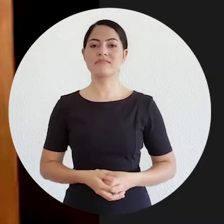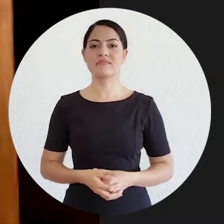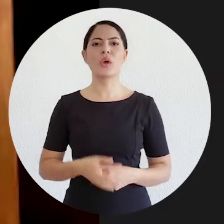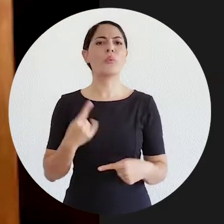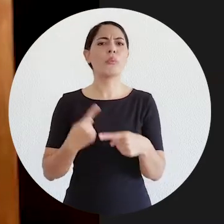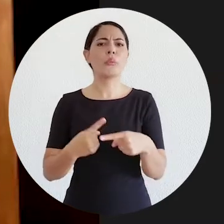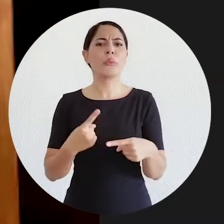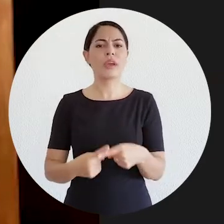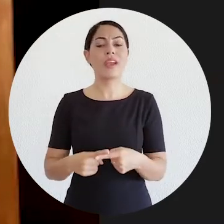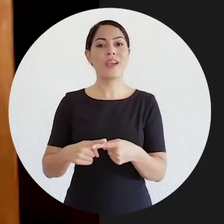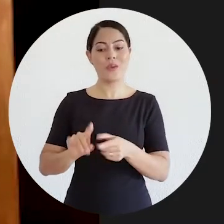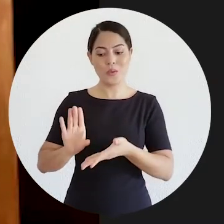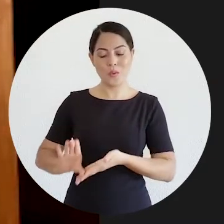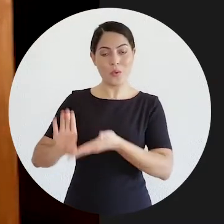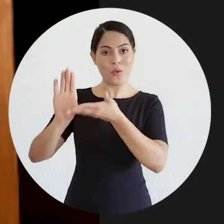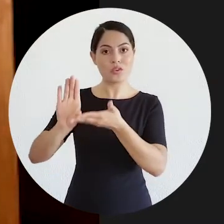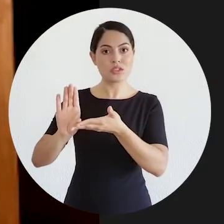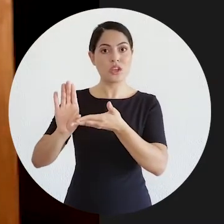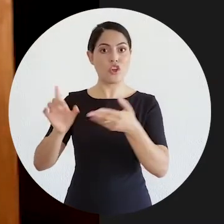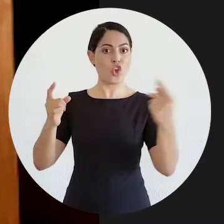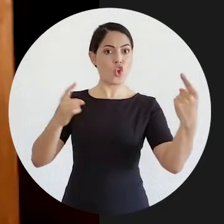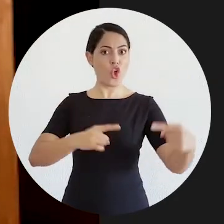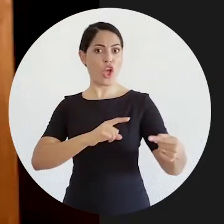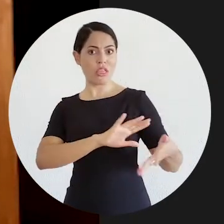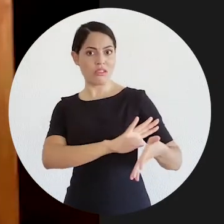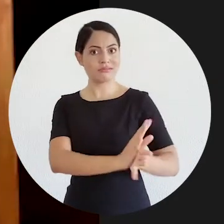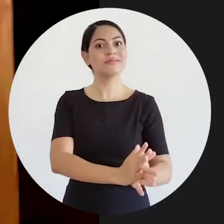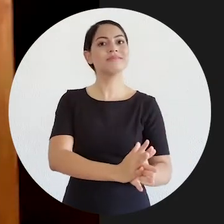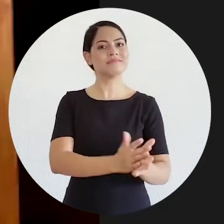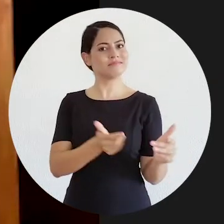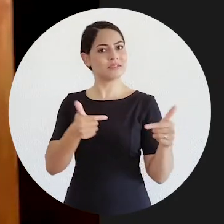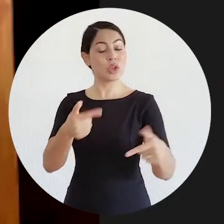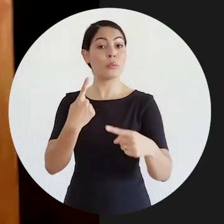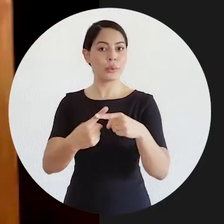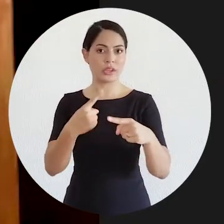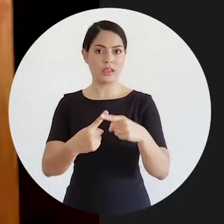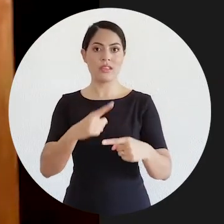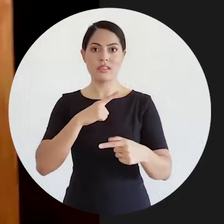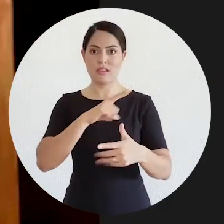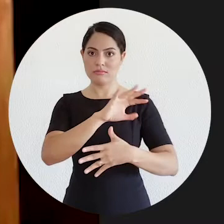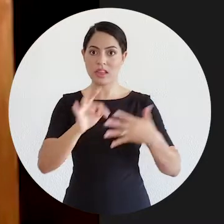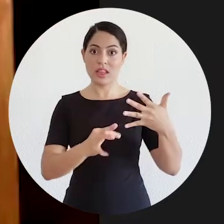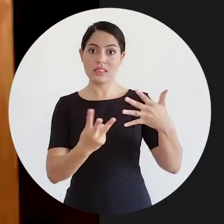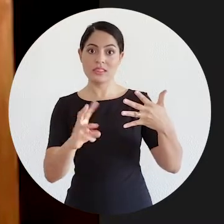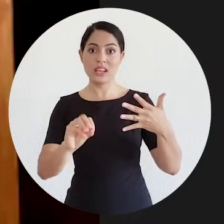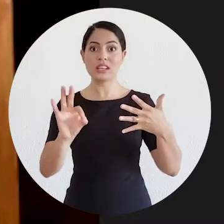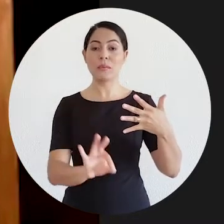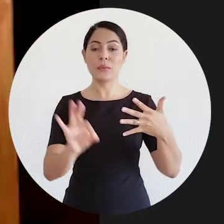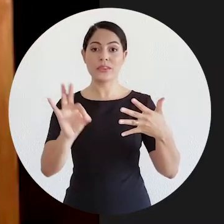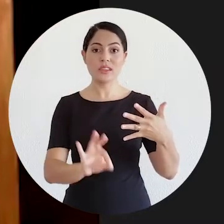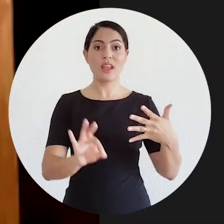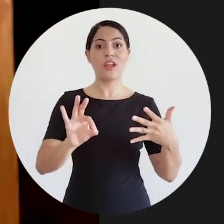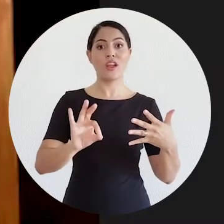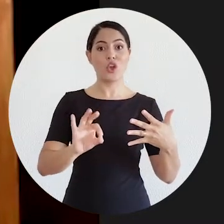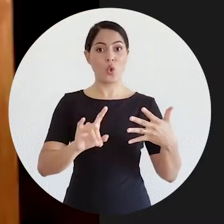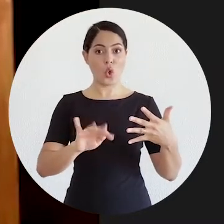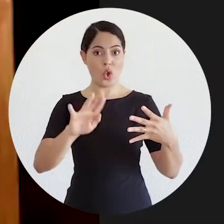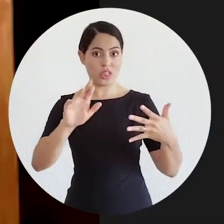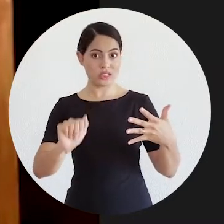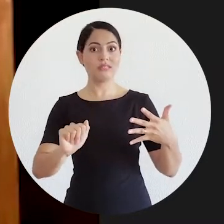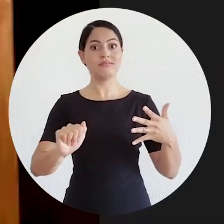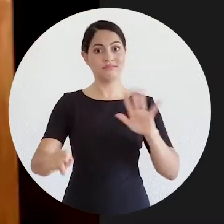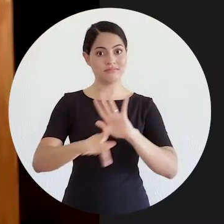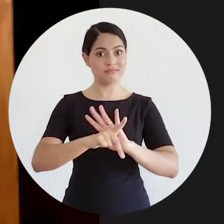adotou uma prática antirracista, porque quando ele vota 30% de cotas raciais,